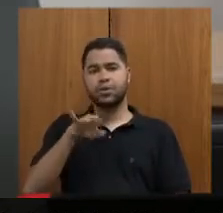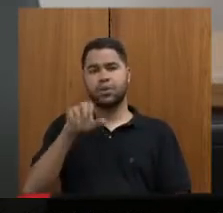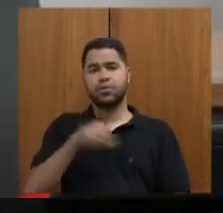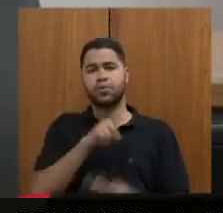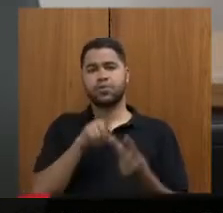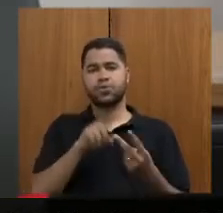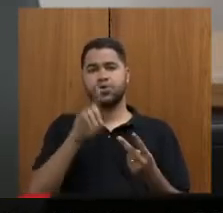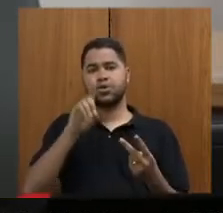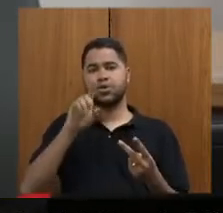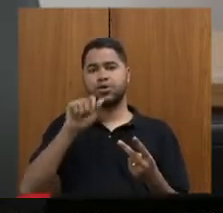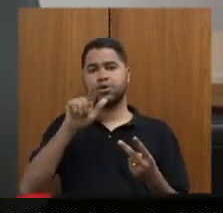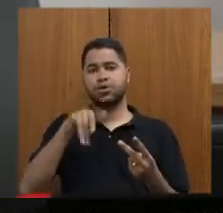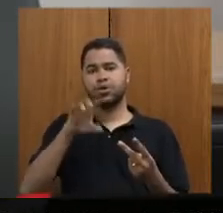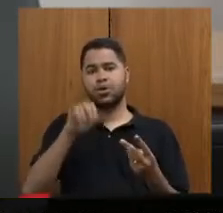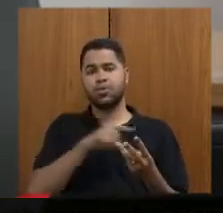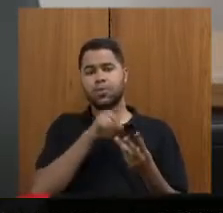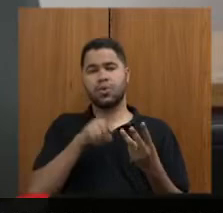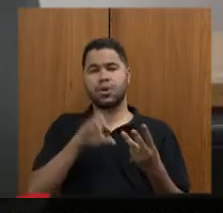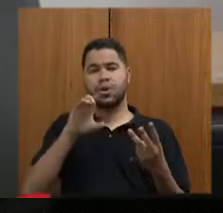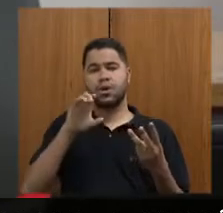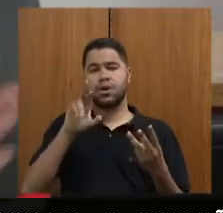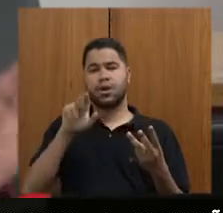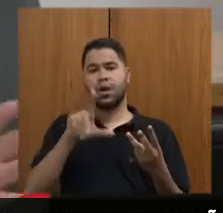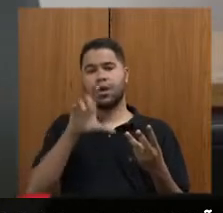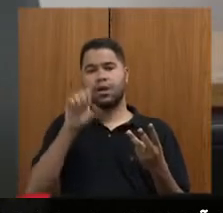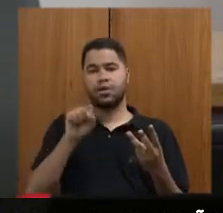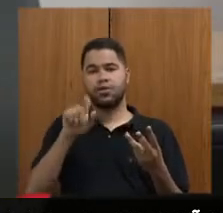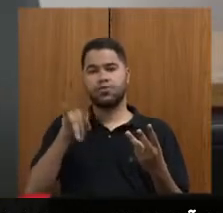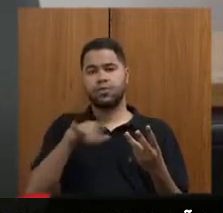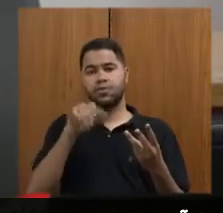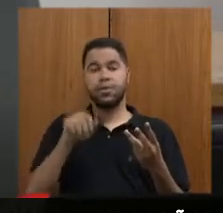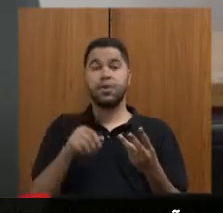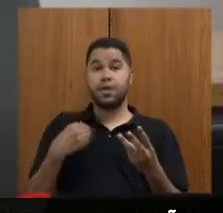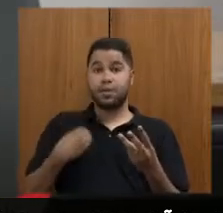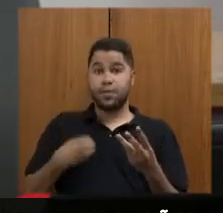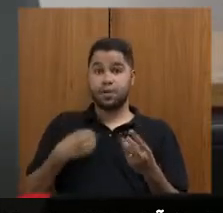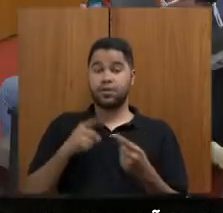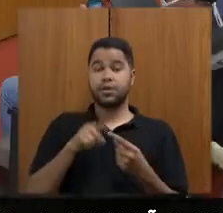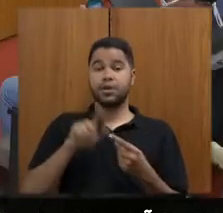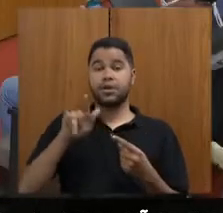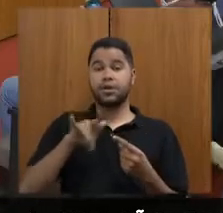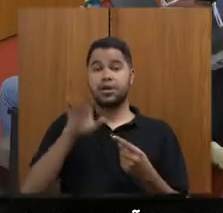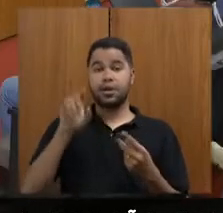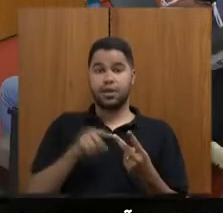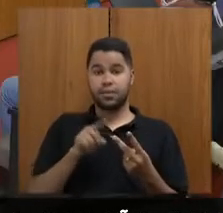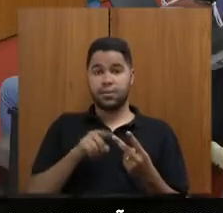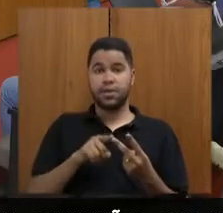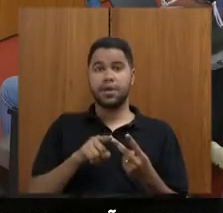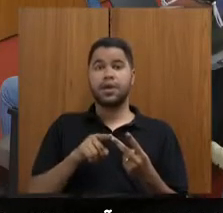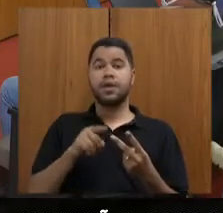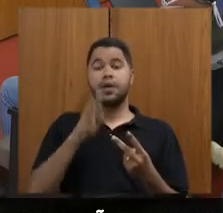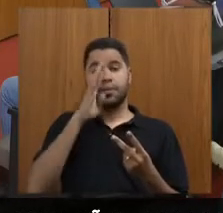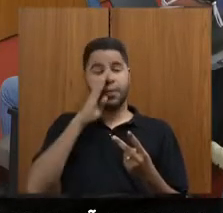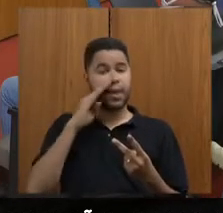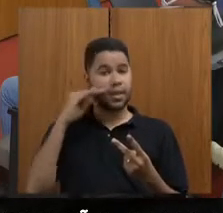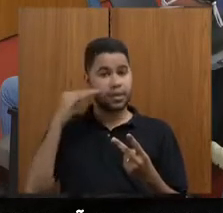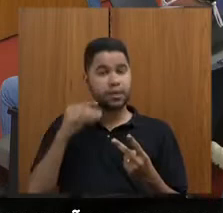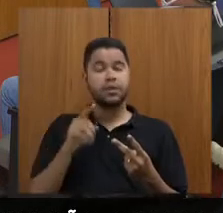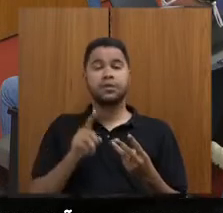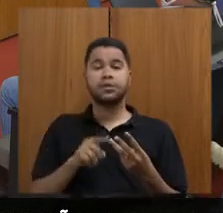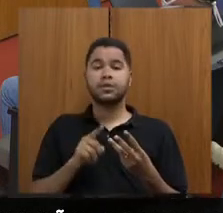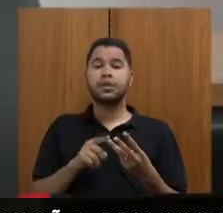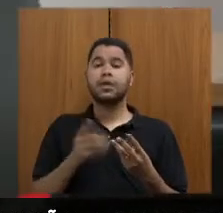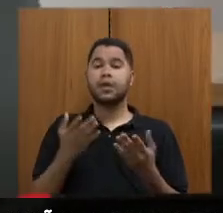Ribeiro e deputado Carlos Pimenta, presencialmente, deputados Guilherme da Cunha, Roberta Andrade e Beatriz Serqueira. Agradeço a